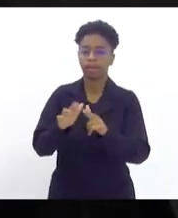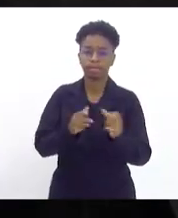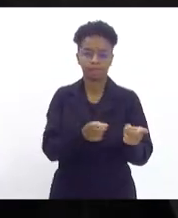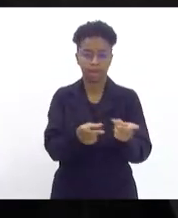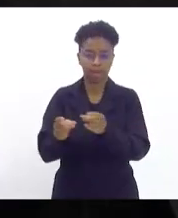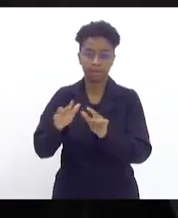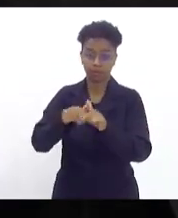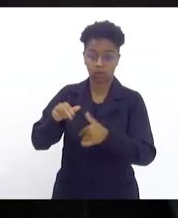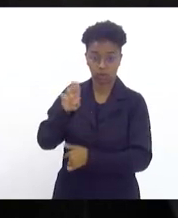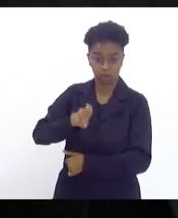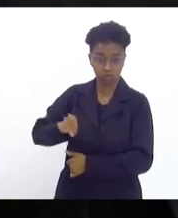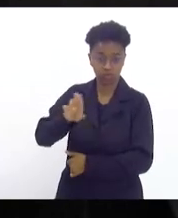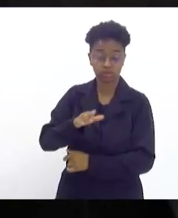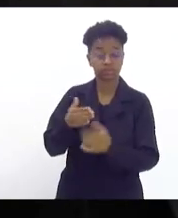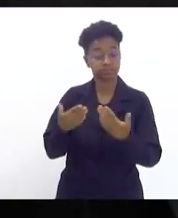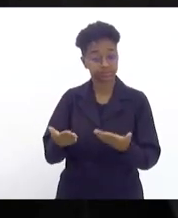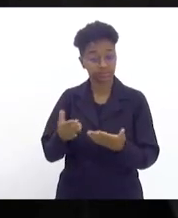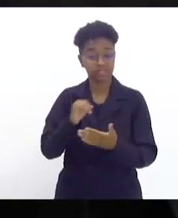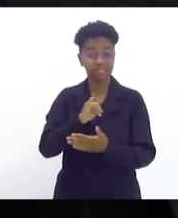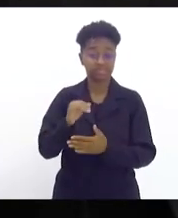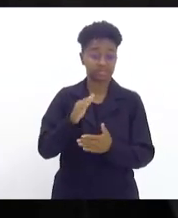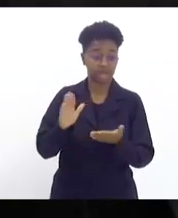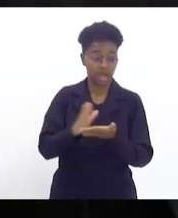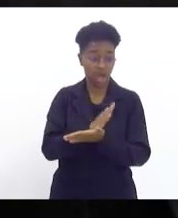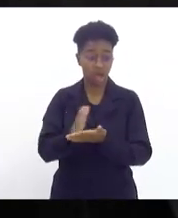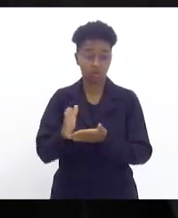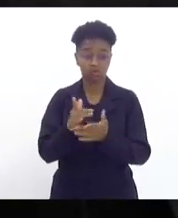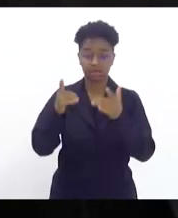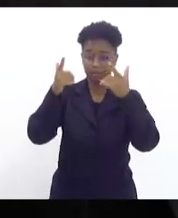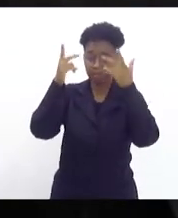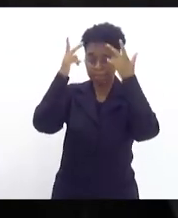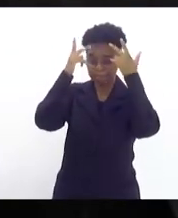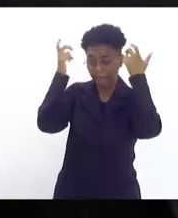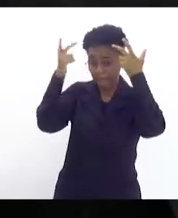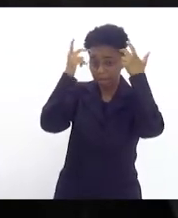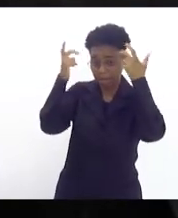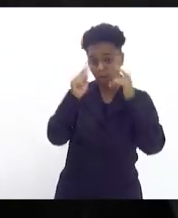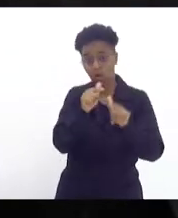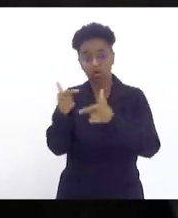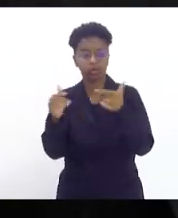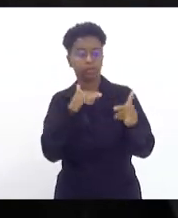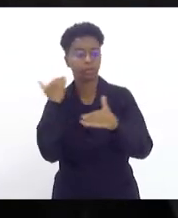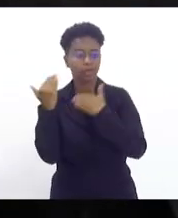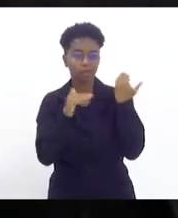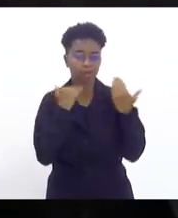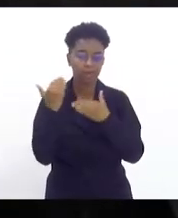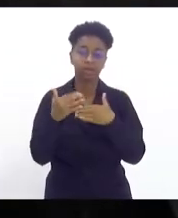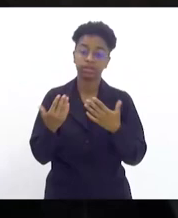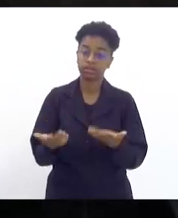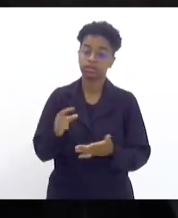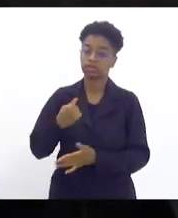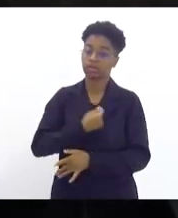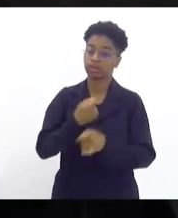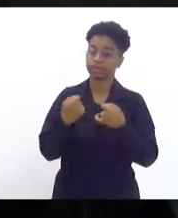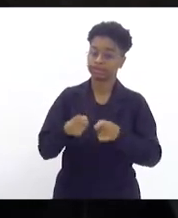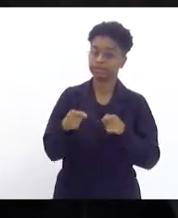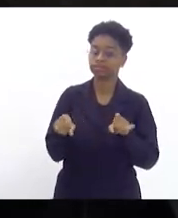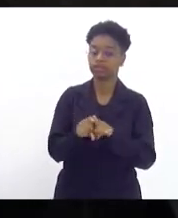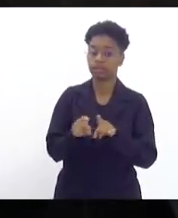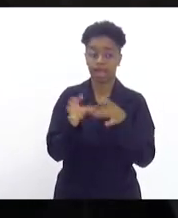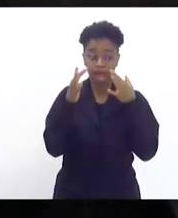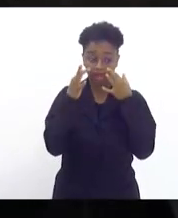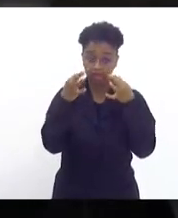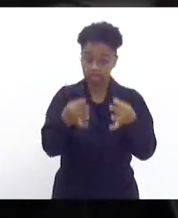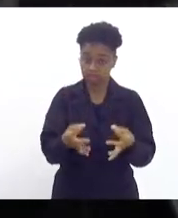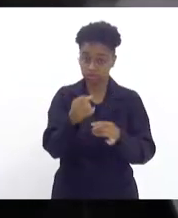consumo. Então, enquanto alguns se divertem, outros morrem. Então, nós precisamos também chamar a atenção